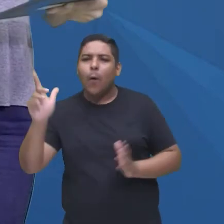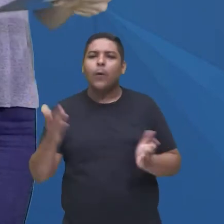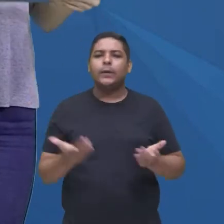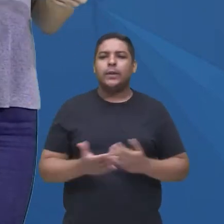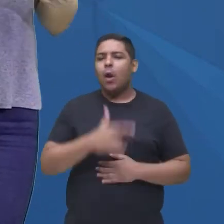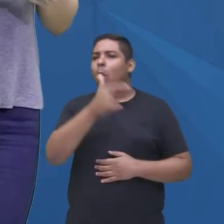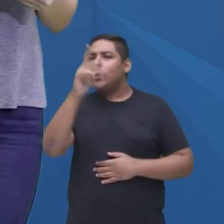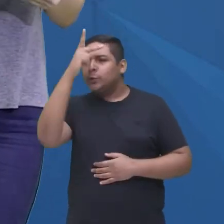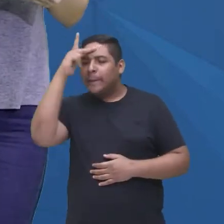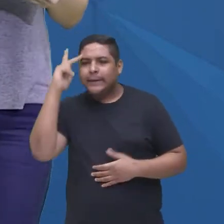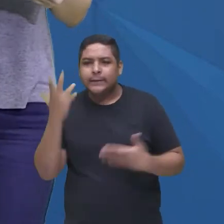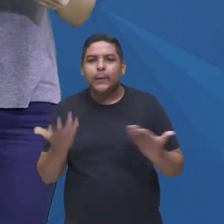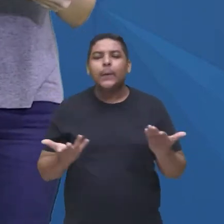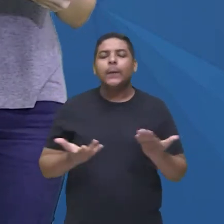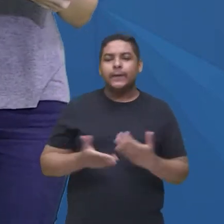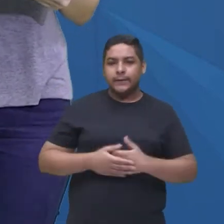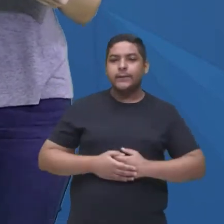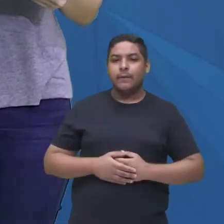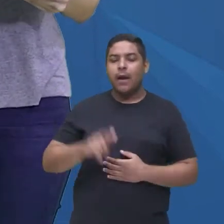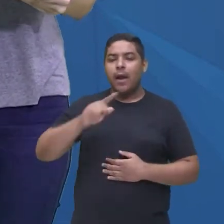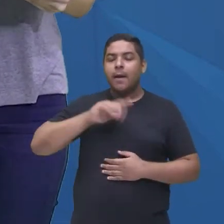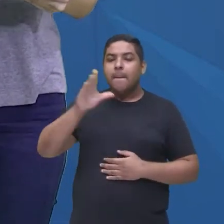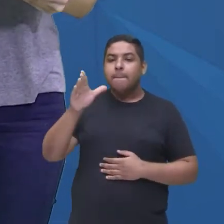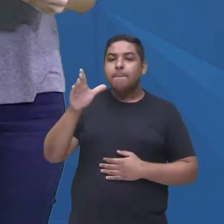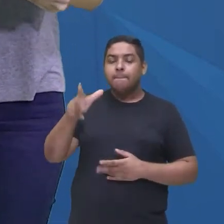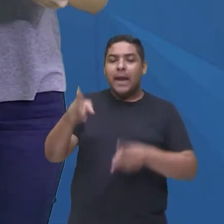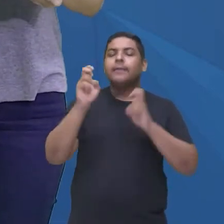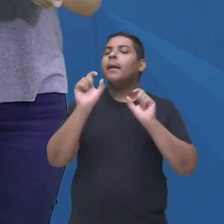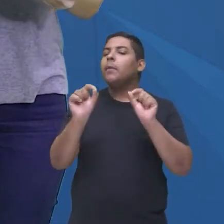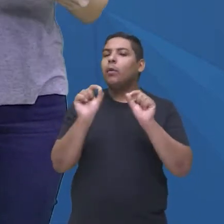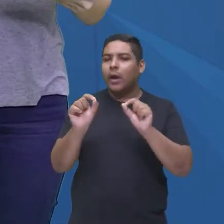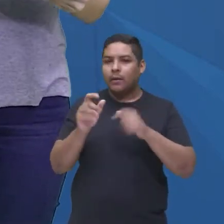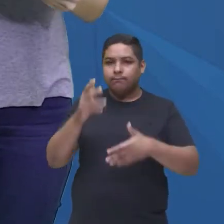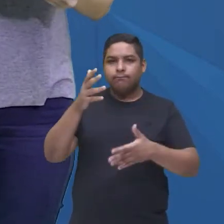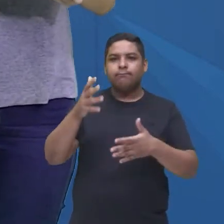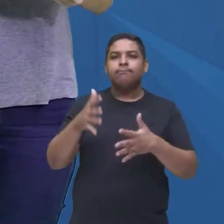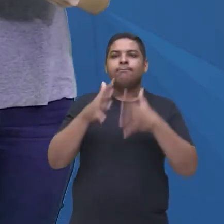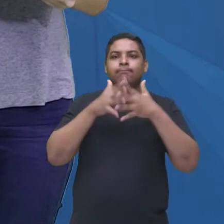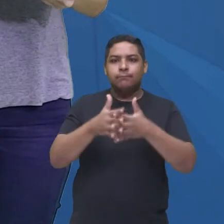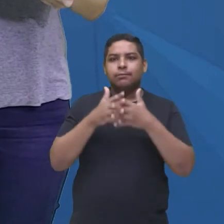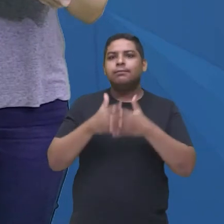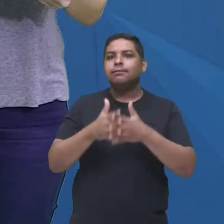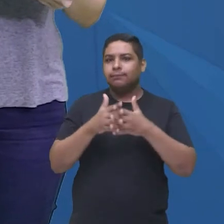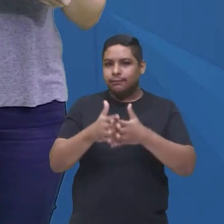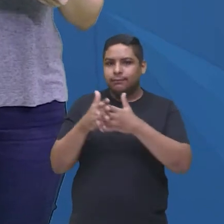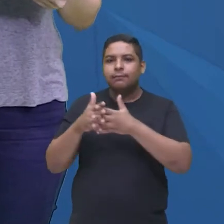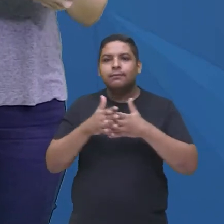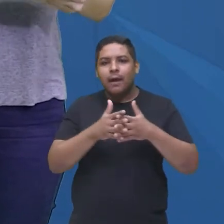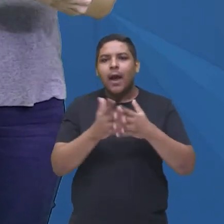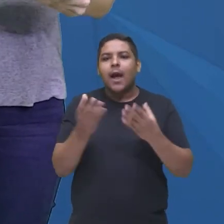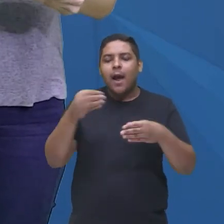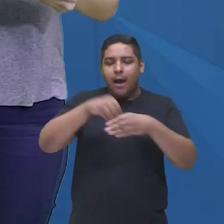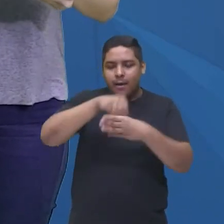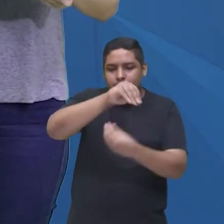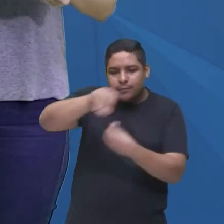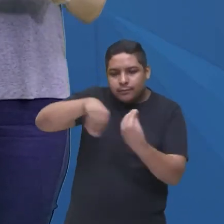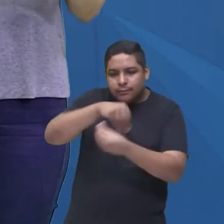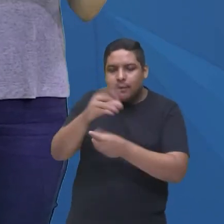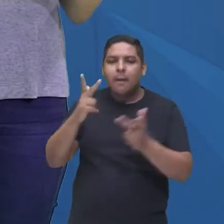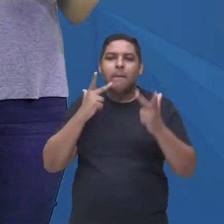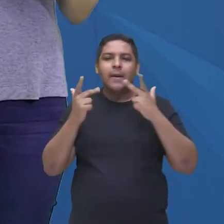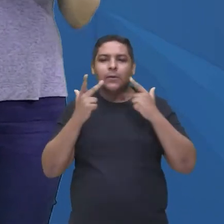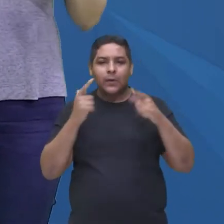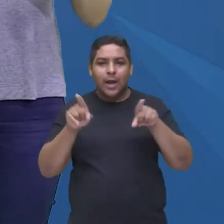E aí você percebe diversos conflitos também, né, que acontecem tanto entre os personagens mas entre o próprio